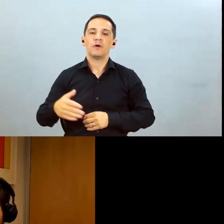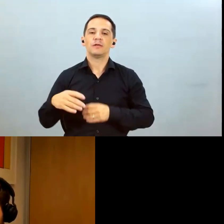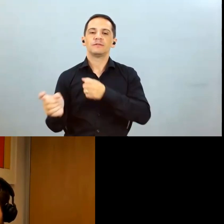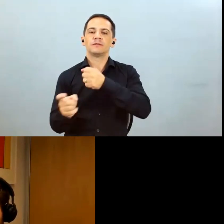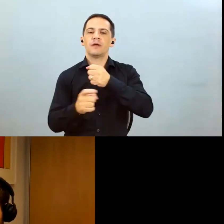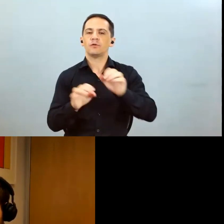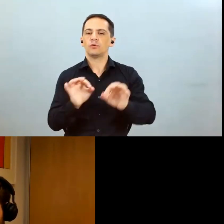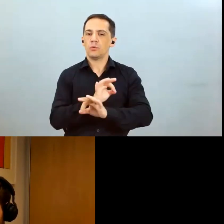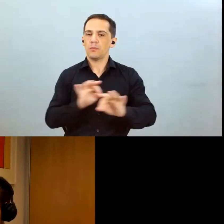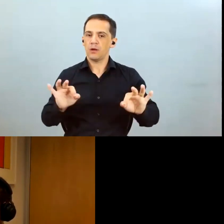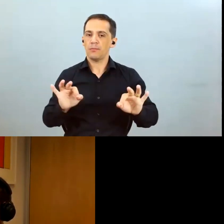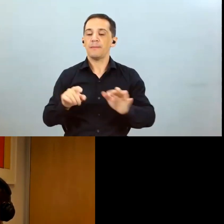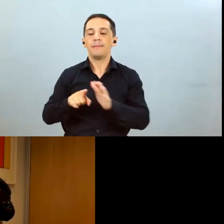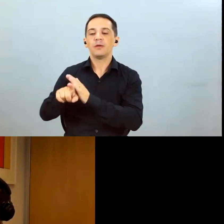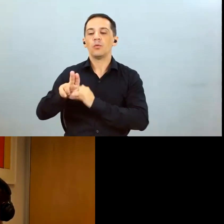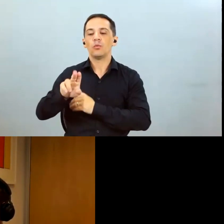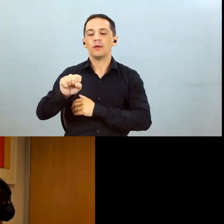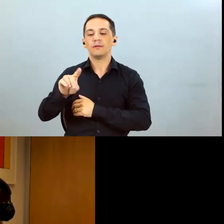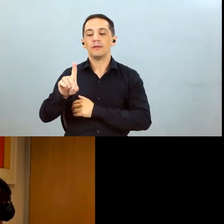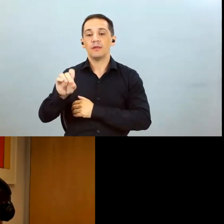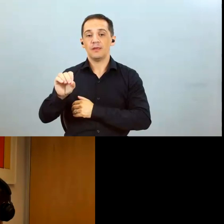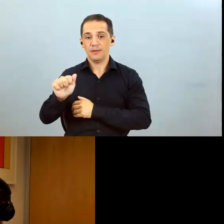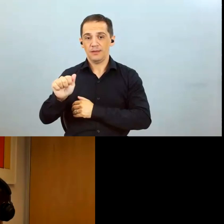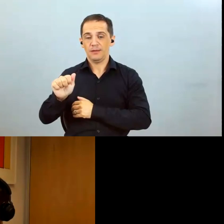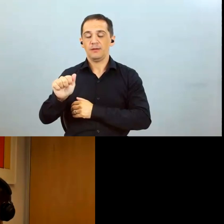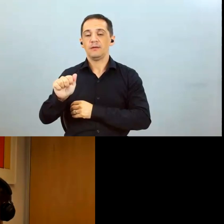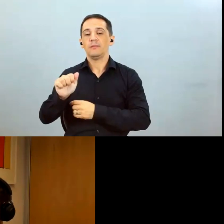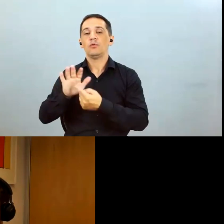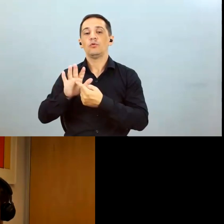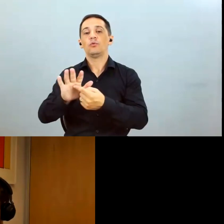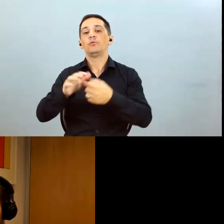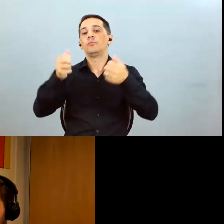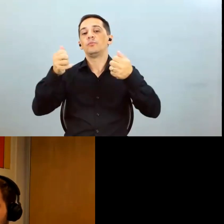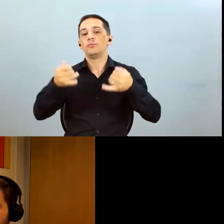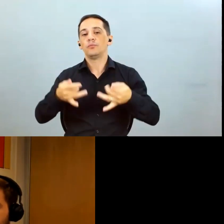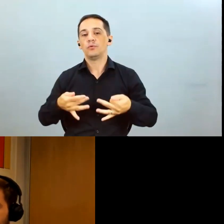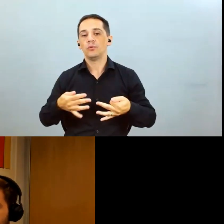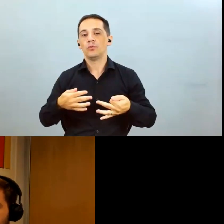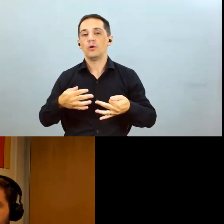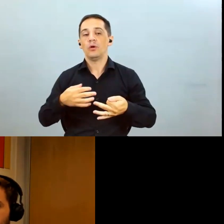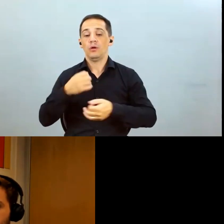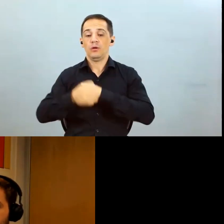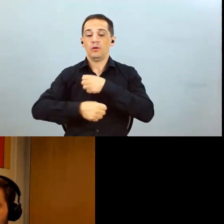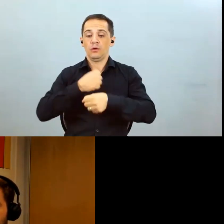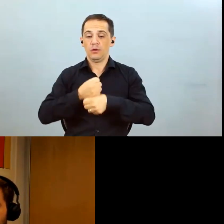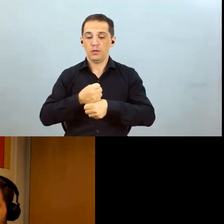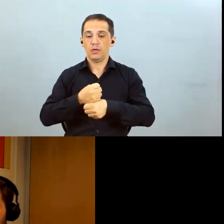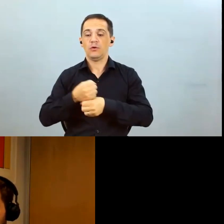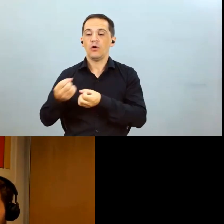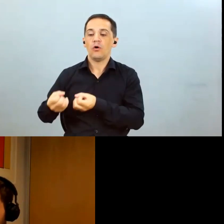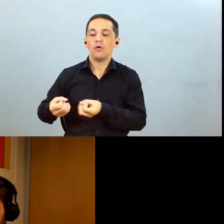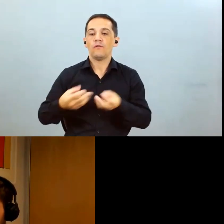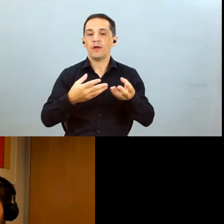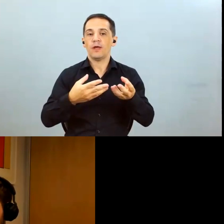vai ser um ano de oferta maior do que consumo a nível mundial e aí é natural